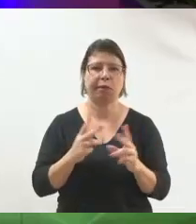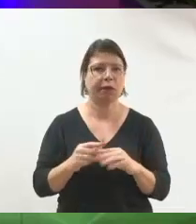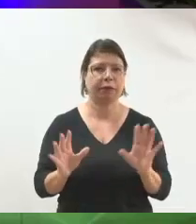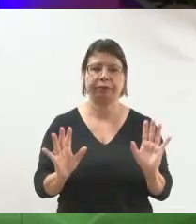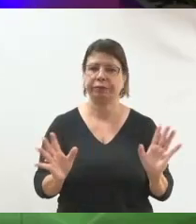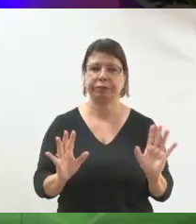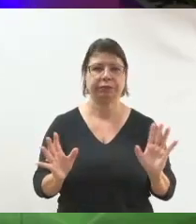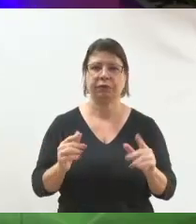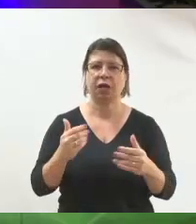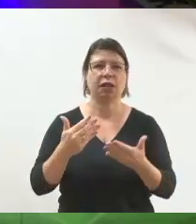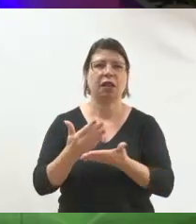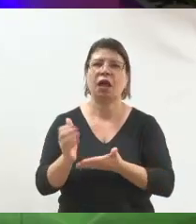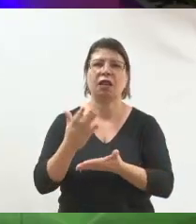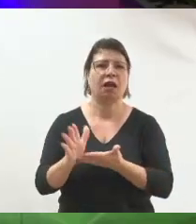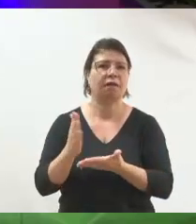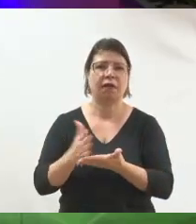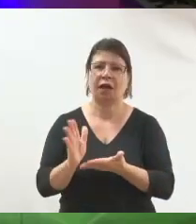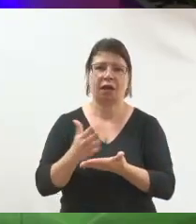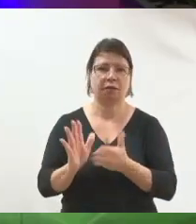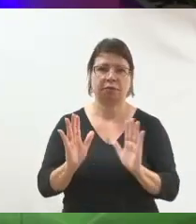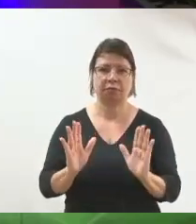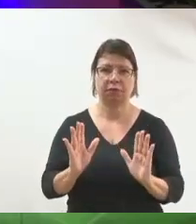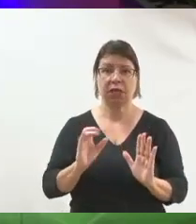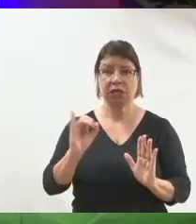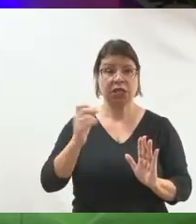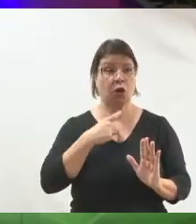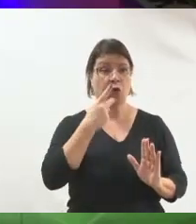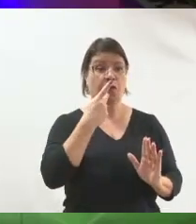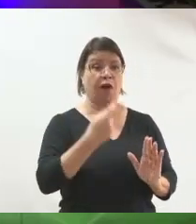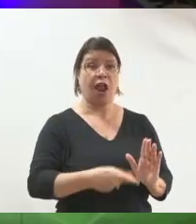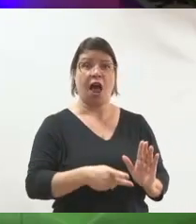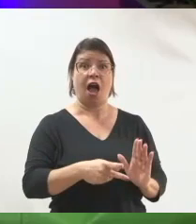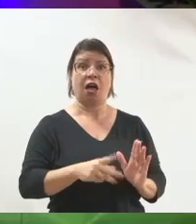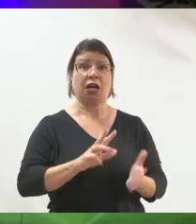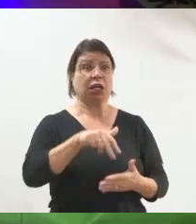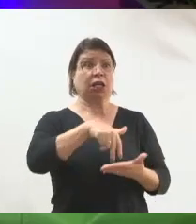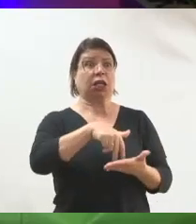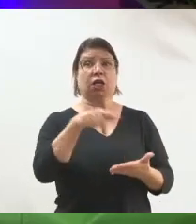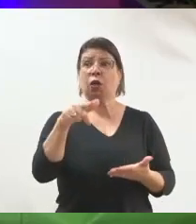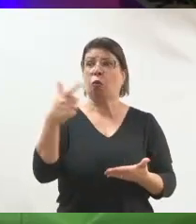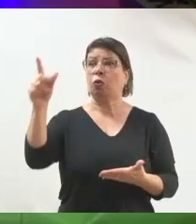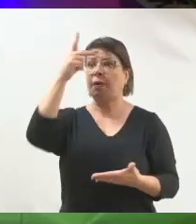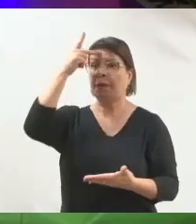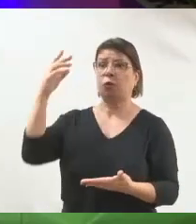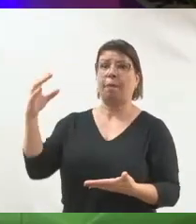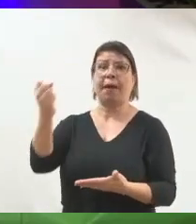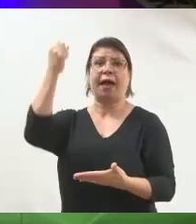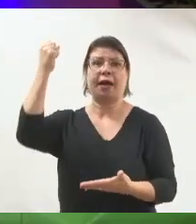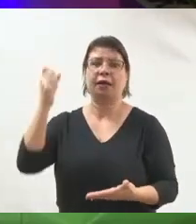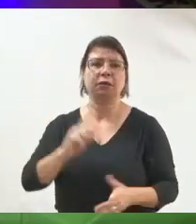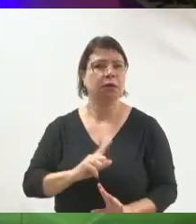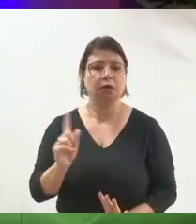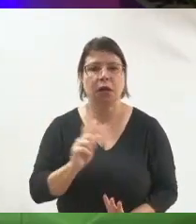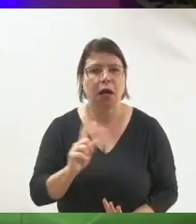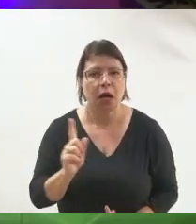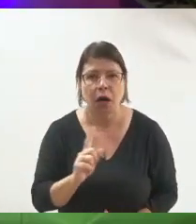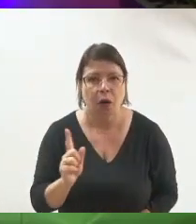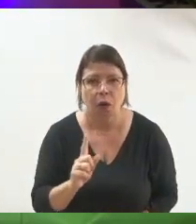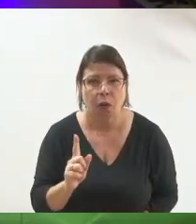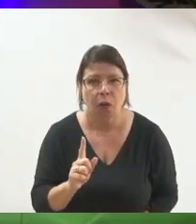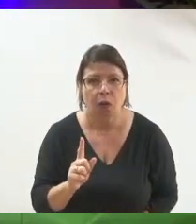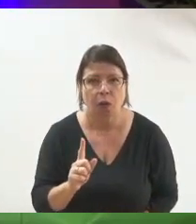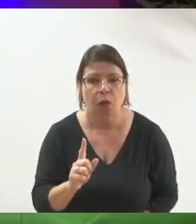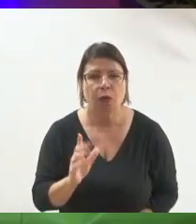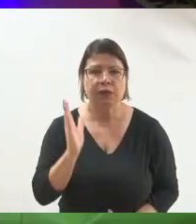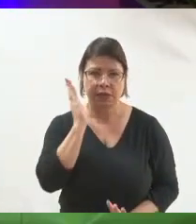se eu não falar, o voto vai para o outro. A gente está em maio do ano eleitoral. Sabe quando é decidido o